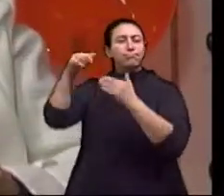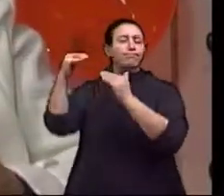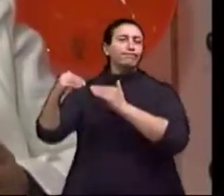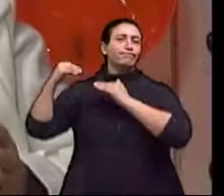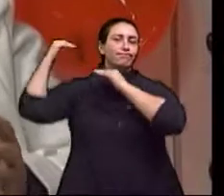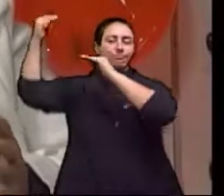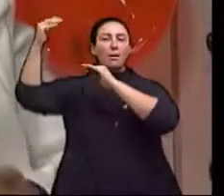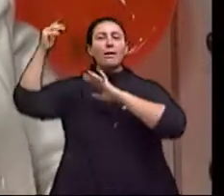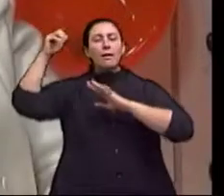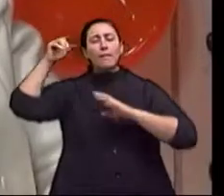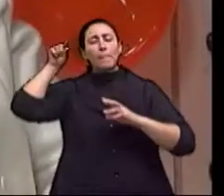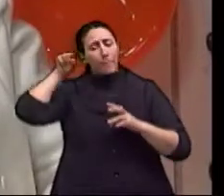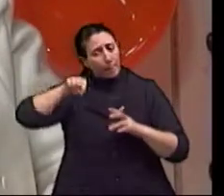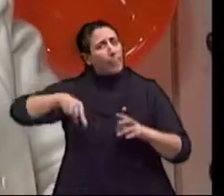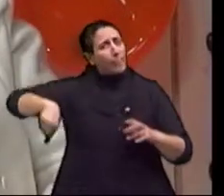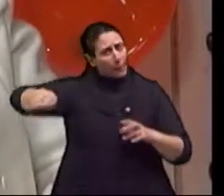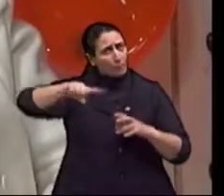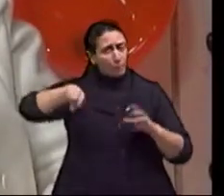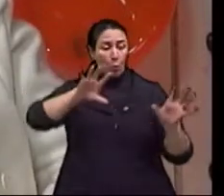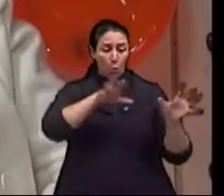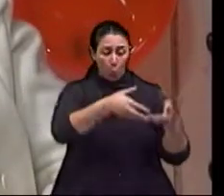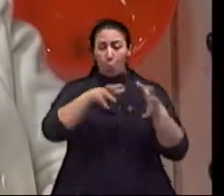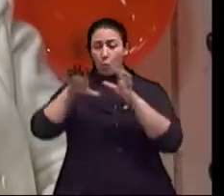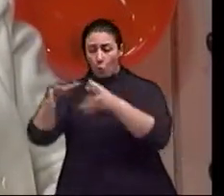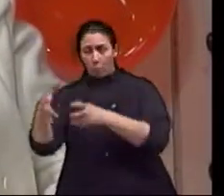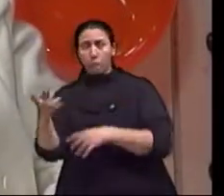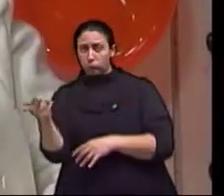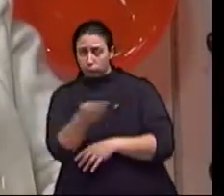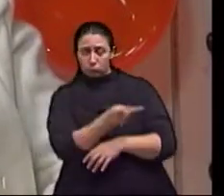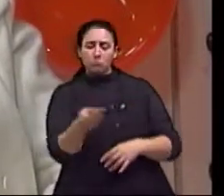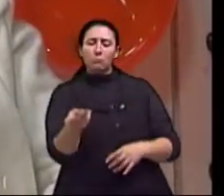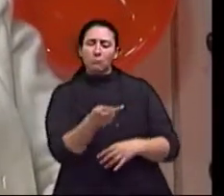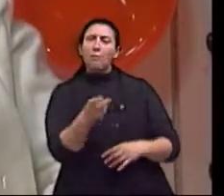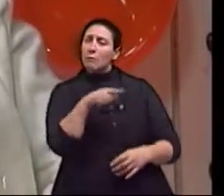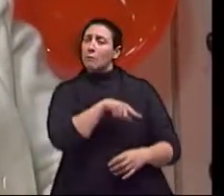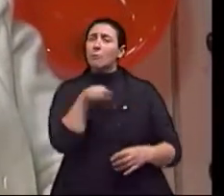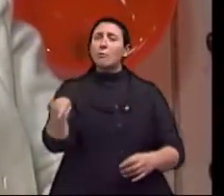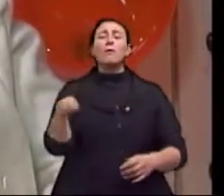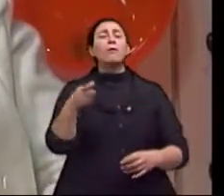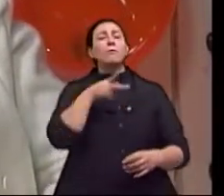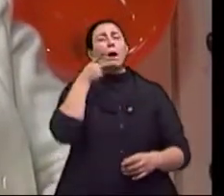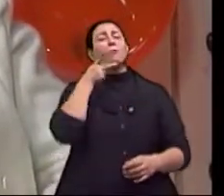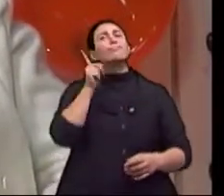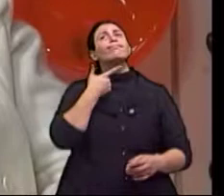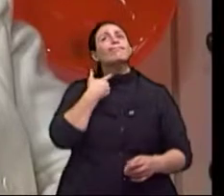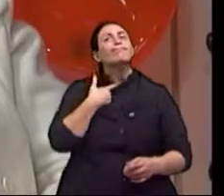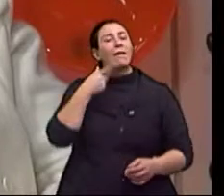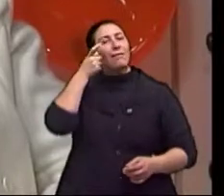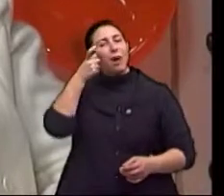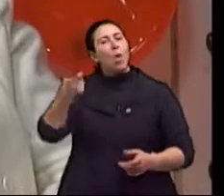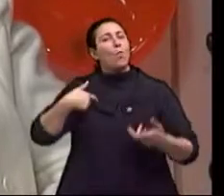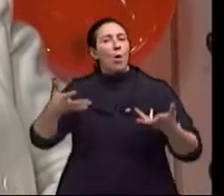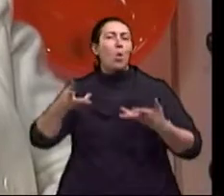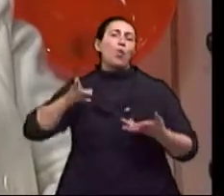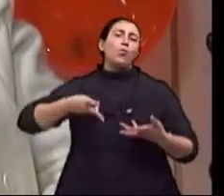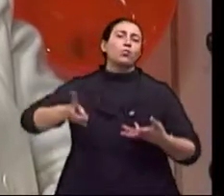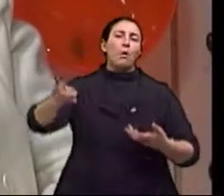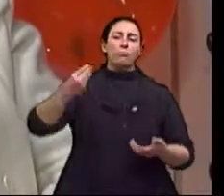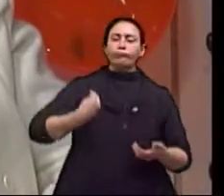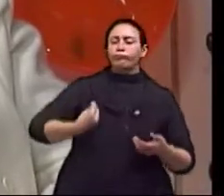projetos. Em ambos os grupos, eles manifestam o mesmo interesse em se manterem ativos.